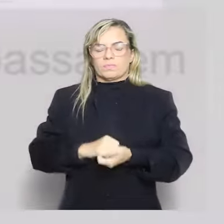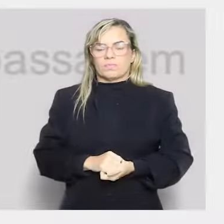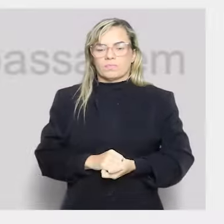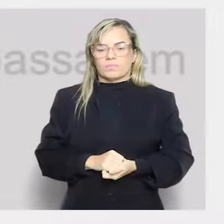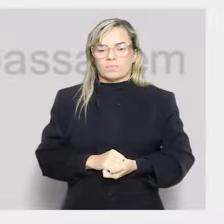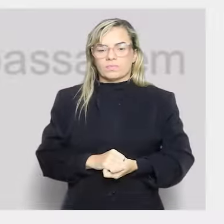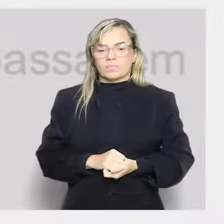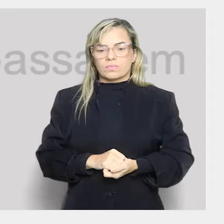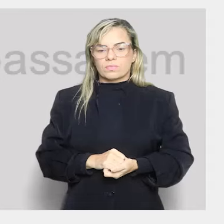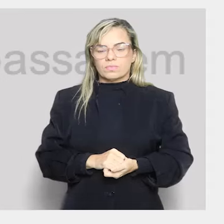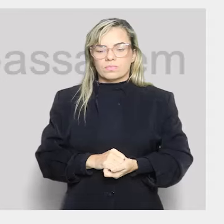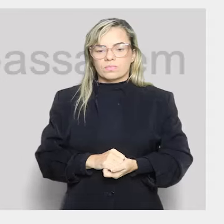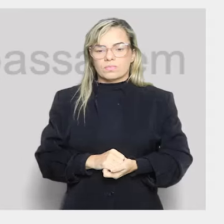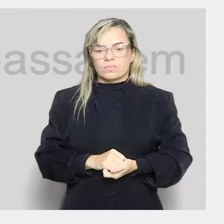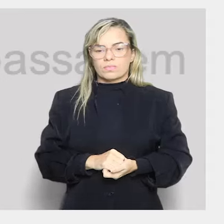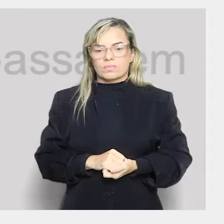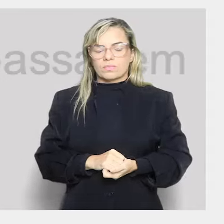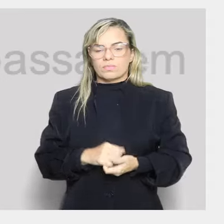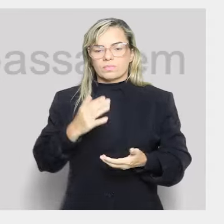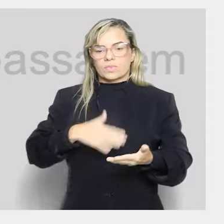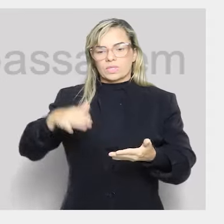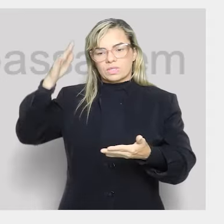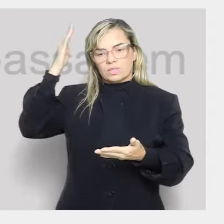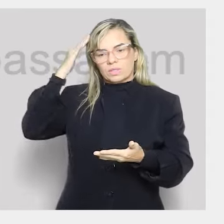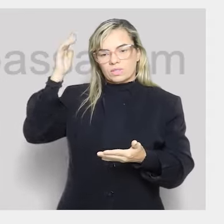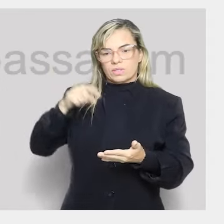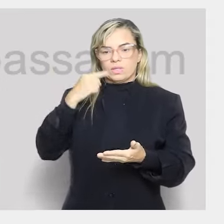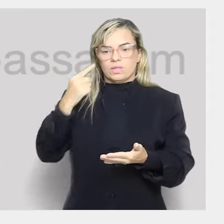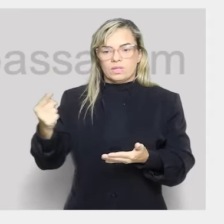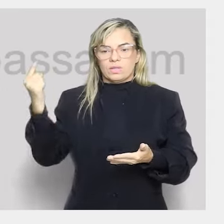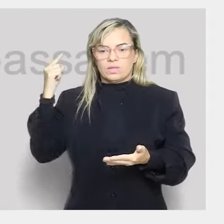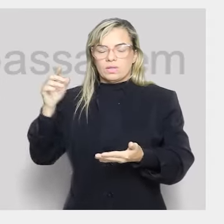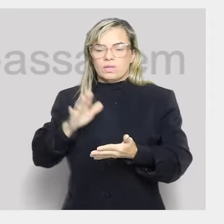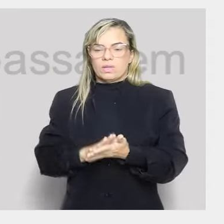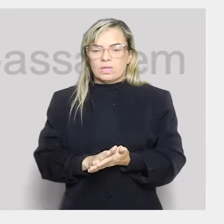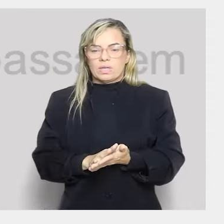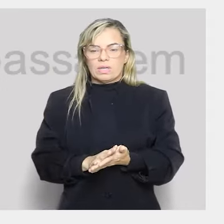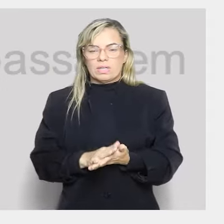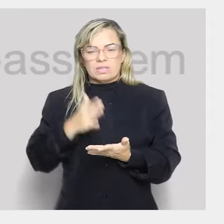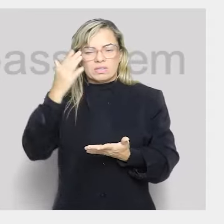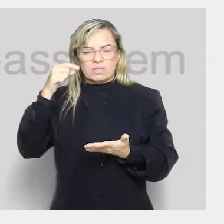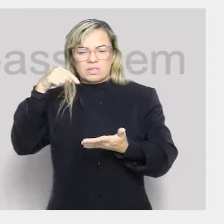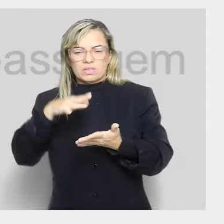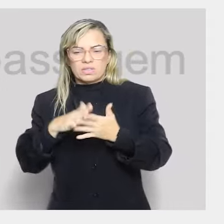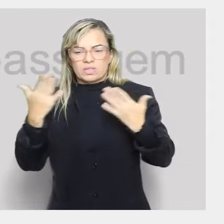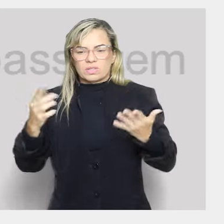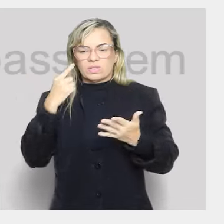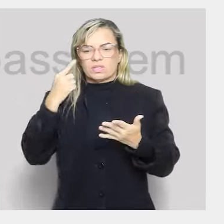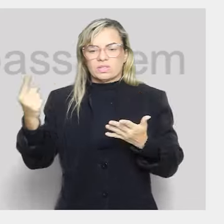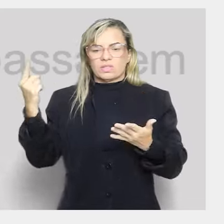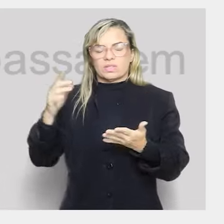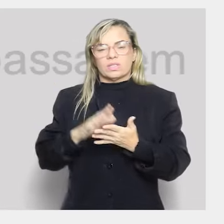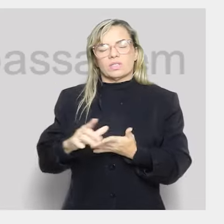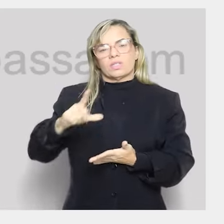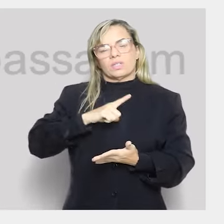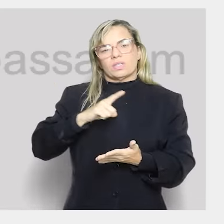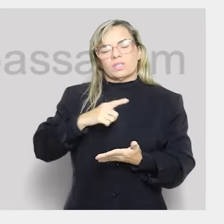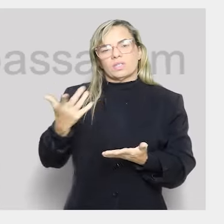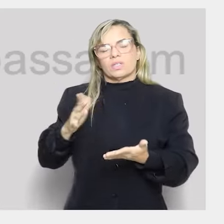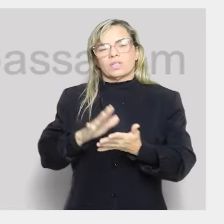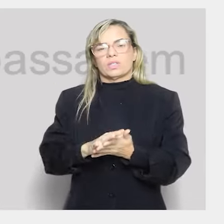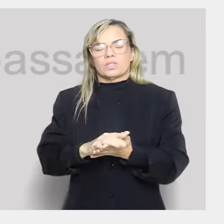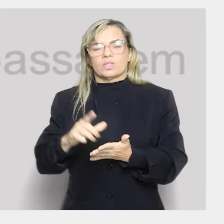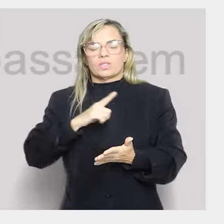ponto é, uma interpretação rasa leva à conclusão que apenas os brasileiros e os estrangeiros residentes seriam titulares. O que está